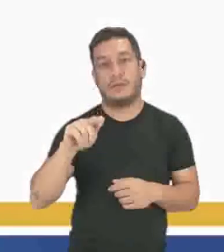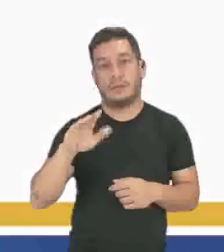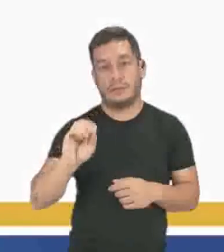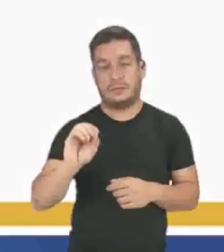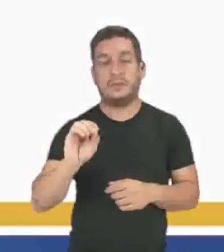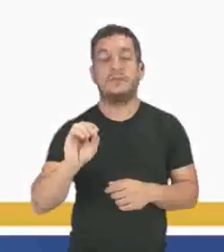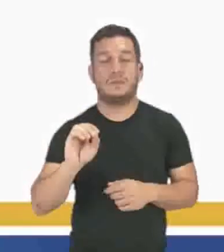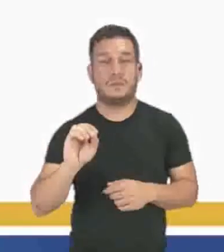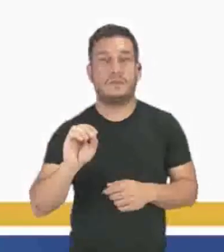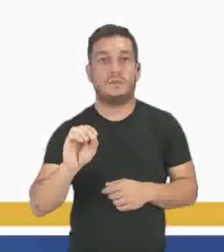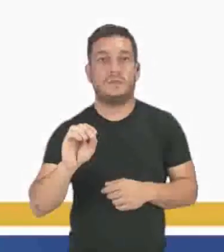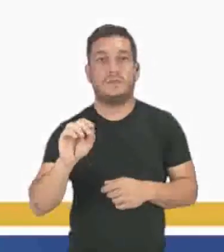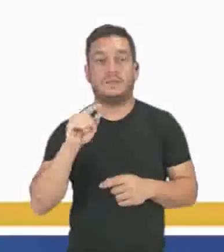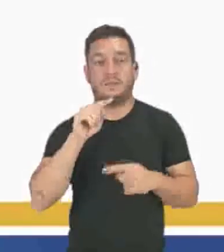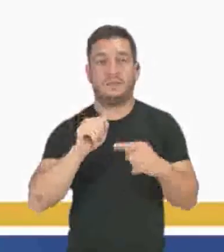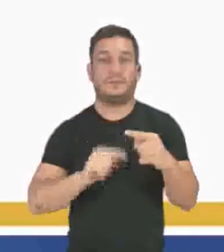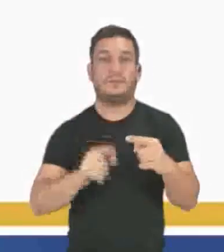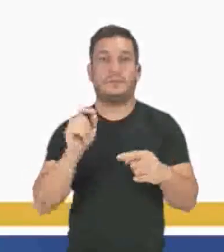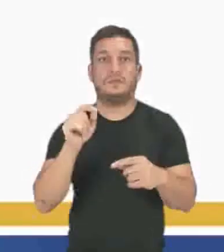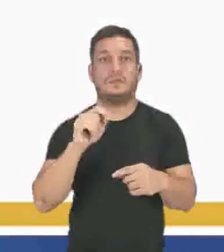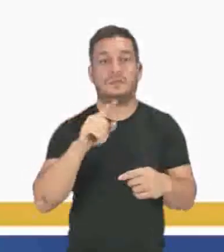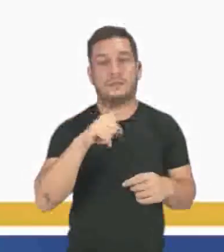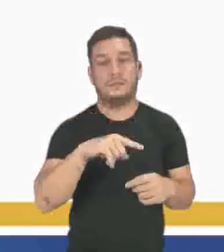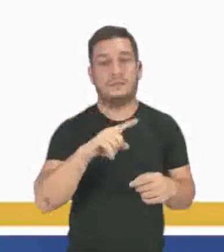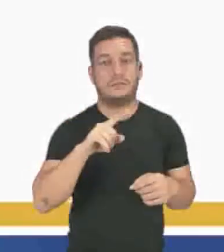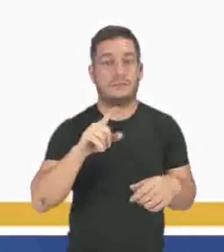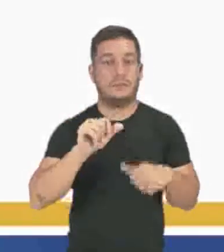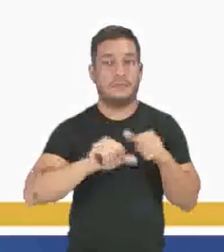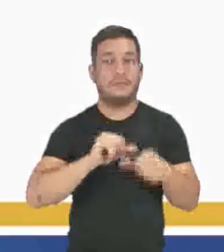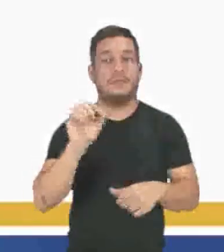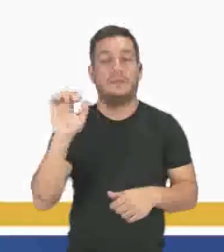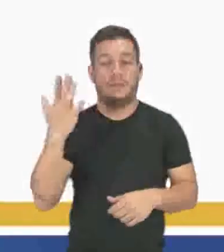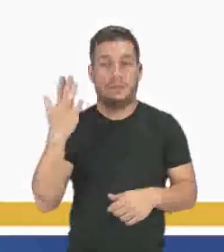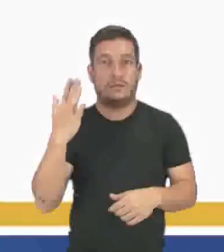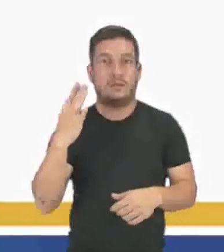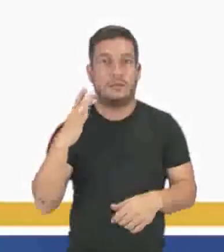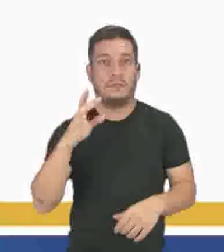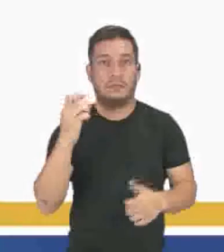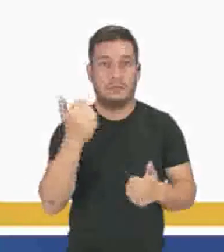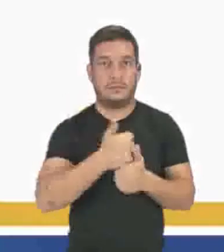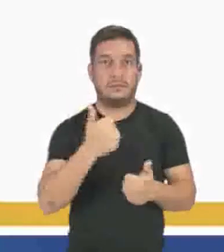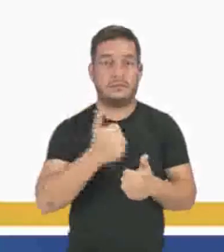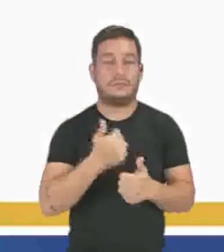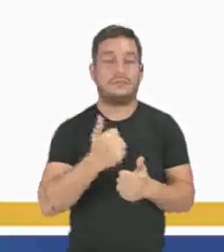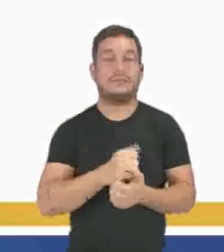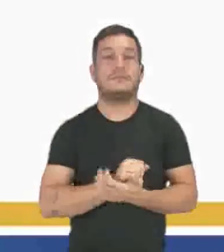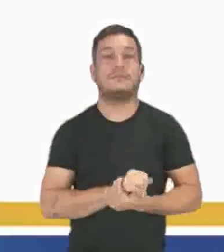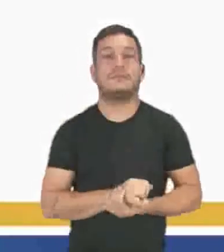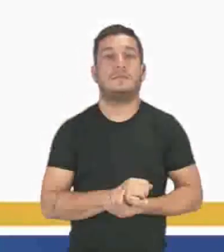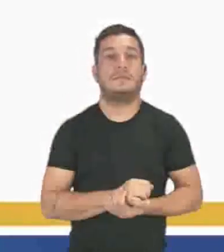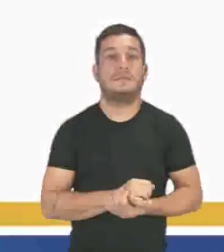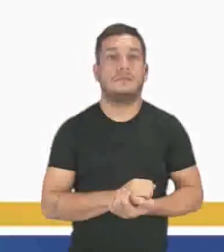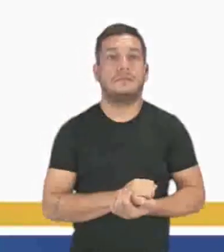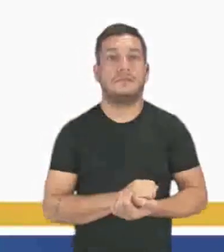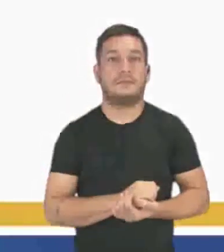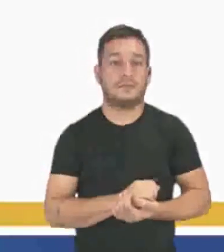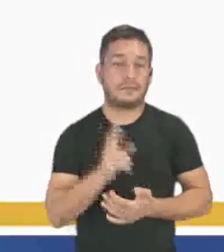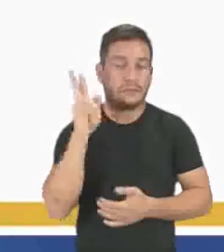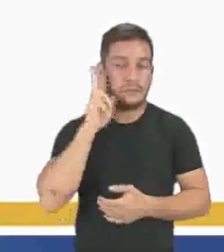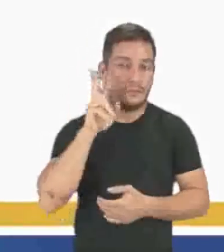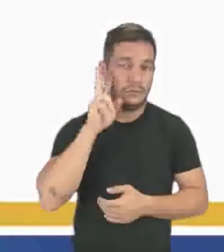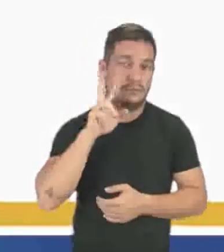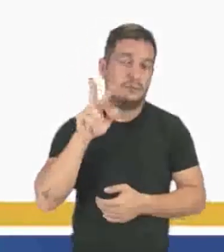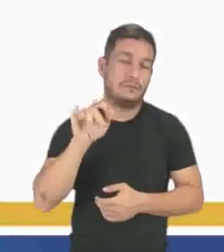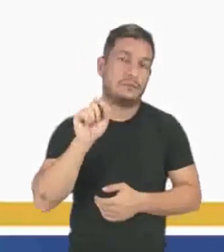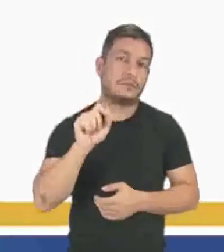substância, dividido pela variação do tempo. Substituindo os dados. Então, aqui, lembrando